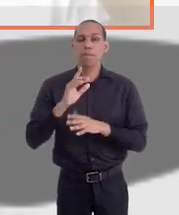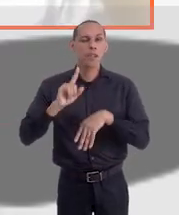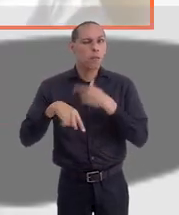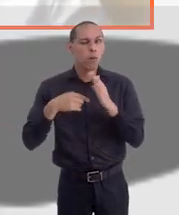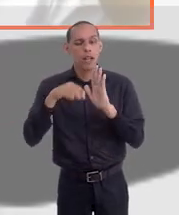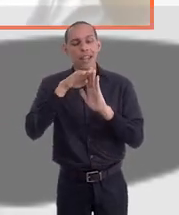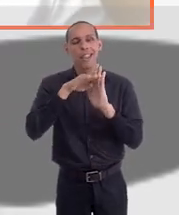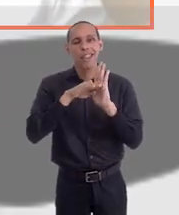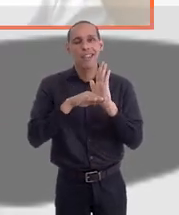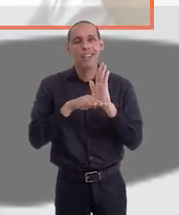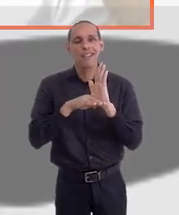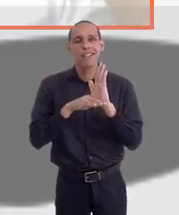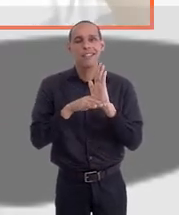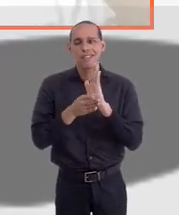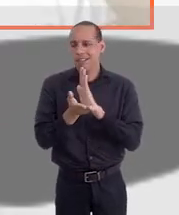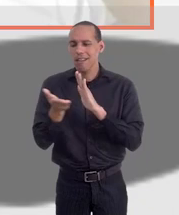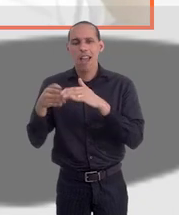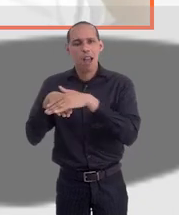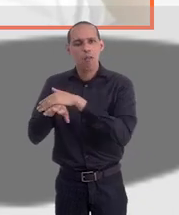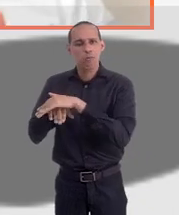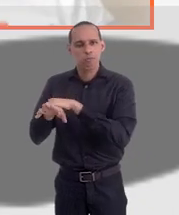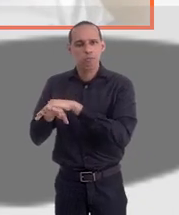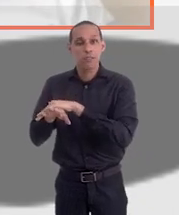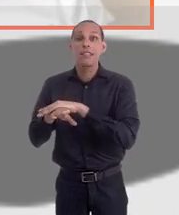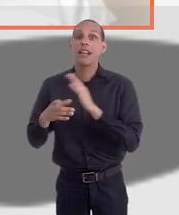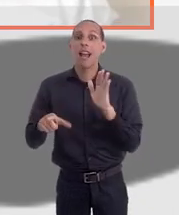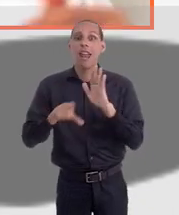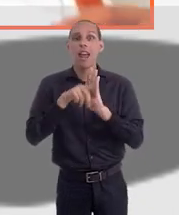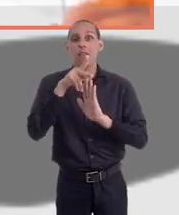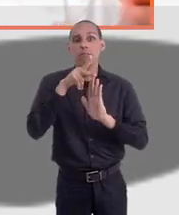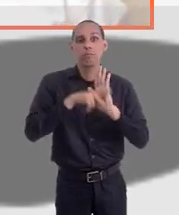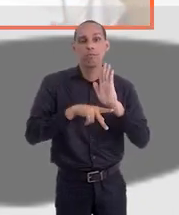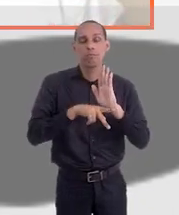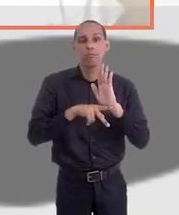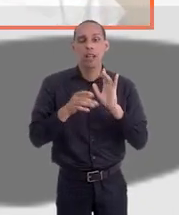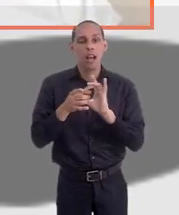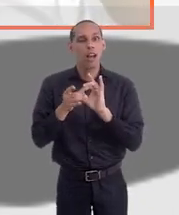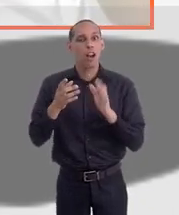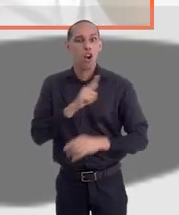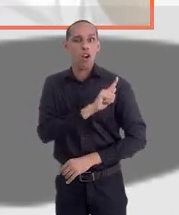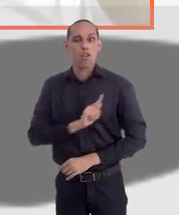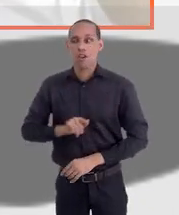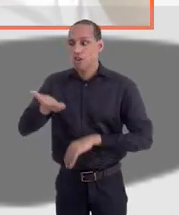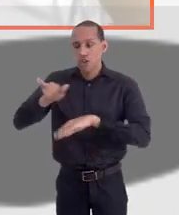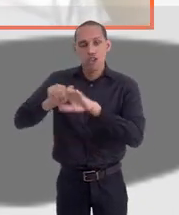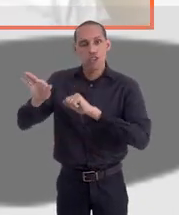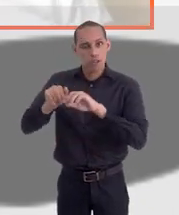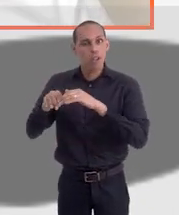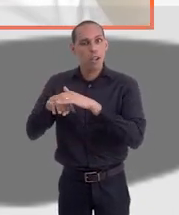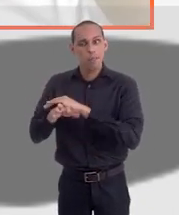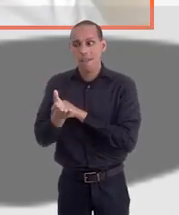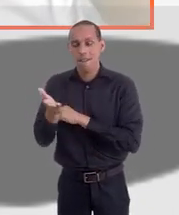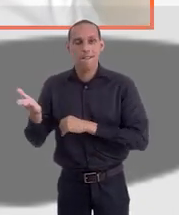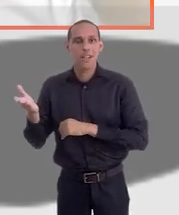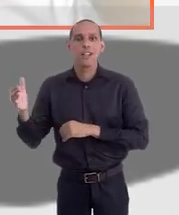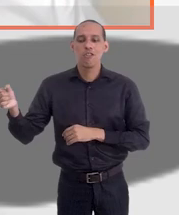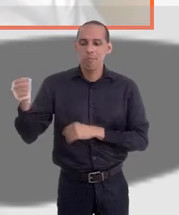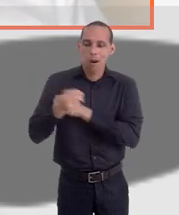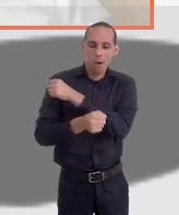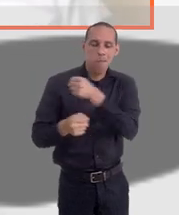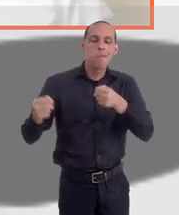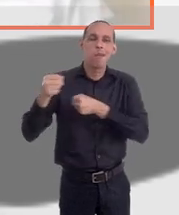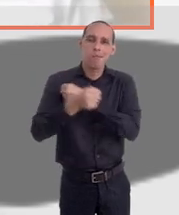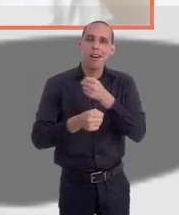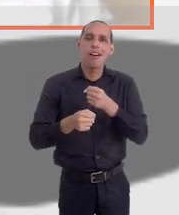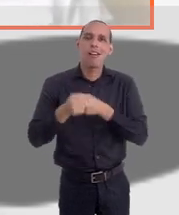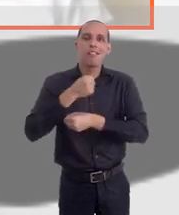fez uma lista de excedentes. E aí foi feito um projeto de lei autorizando o governador a convocar os excedentes, se foram convocados em 2005.